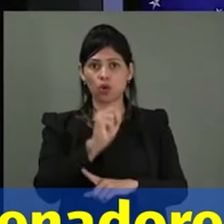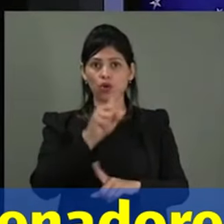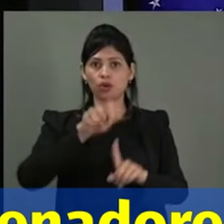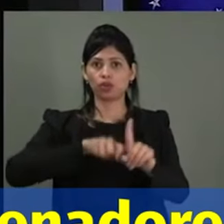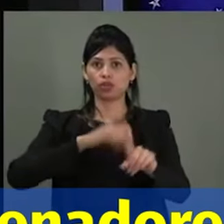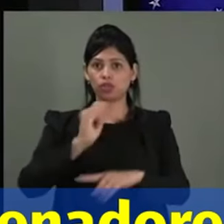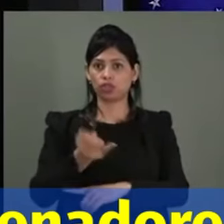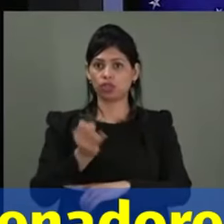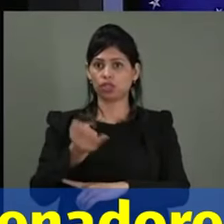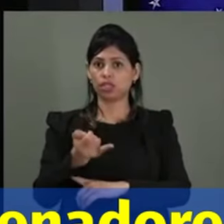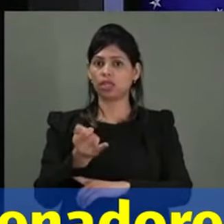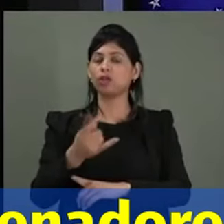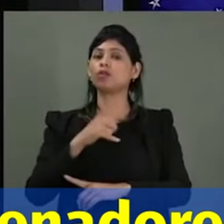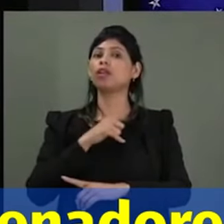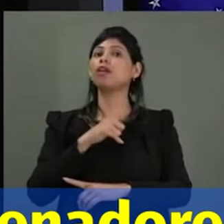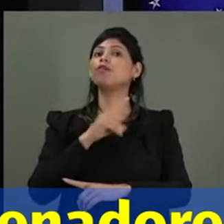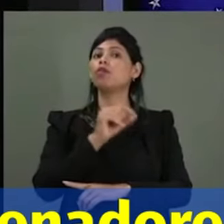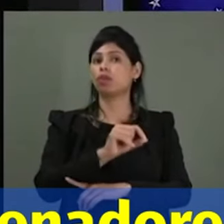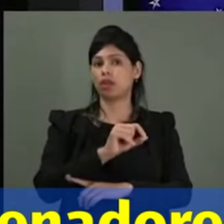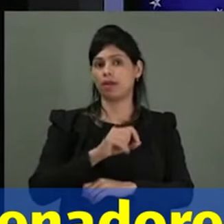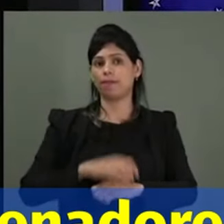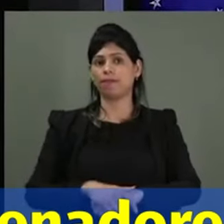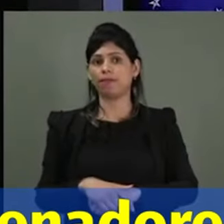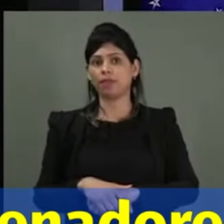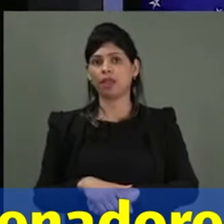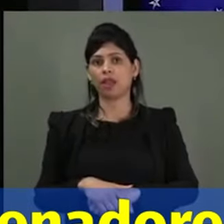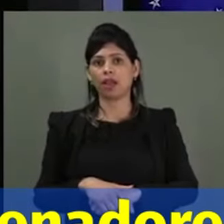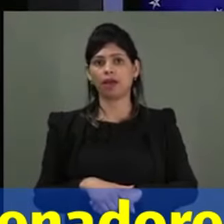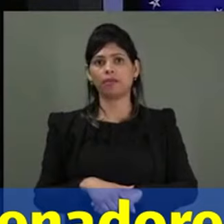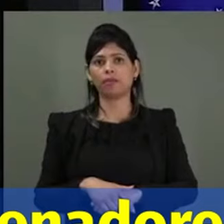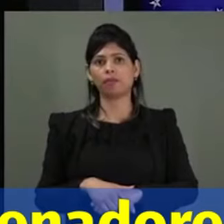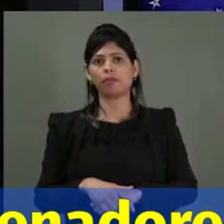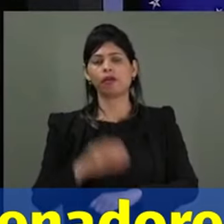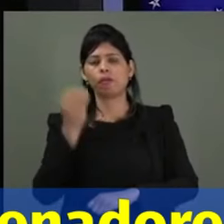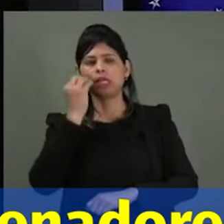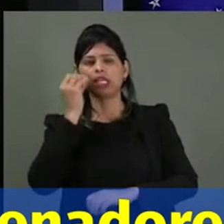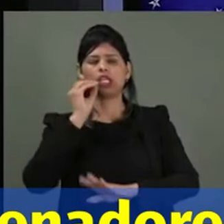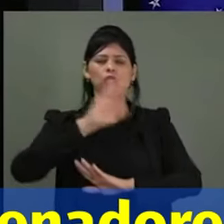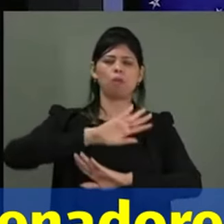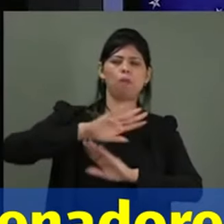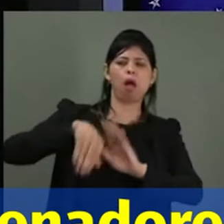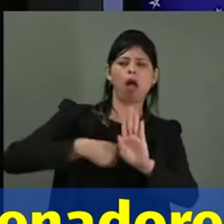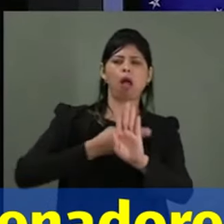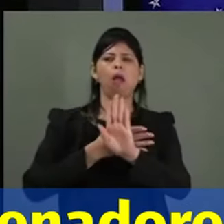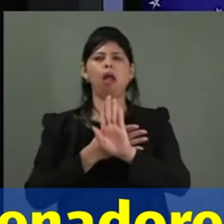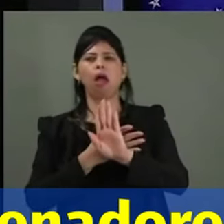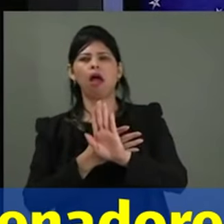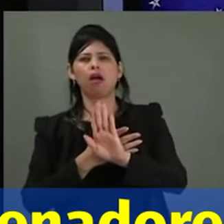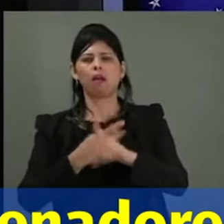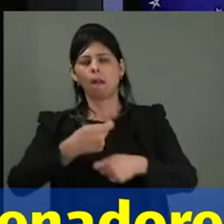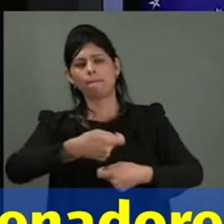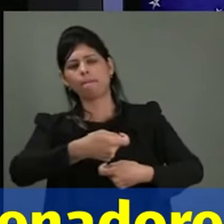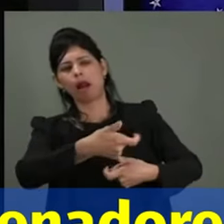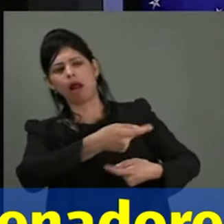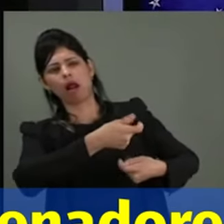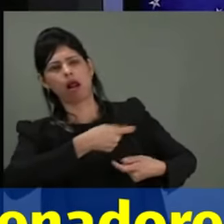uma sabotagem muito clara, promovida pela maioria governista,